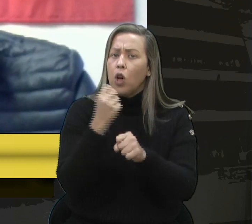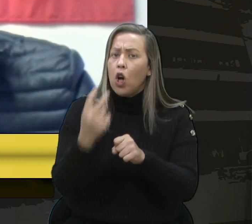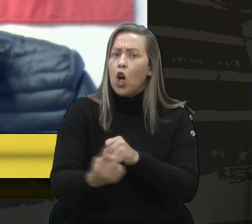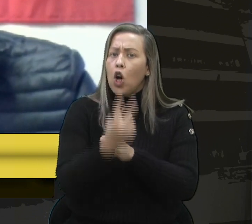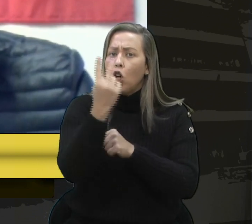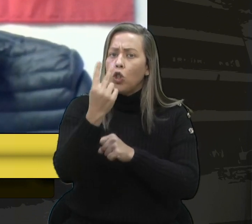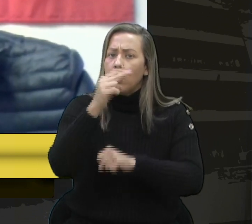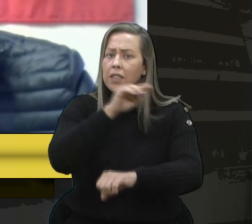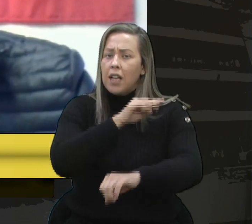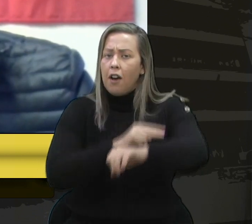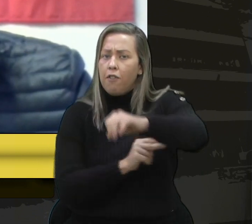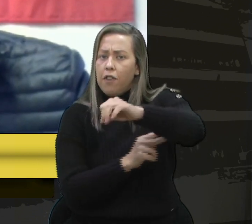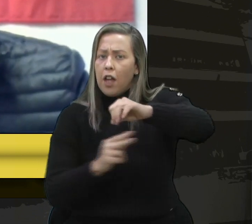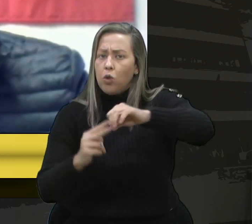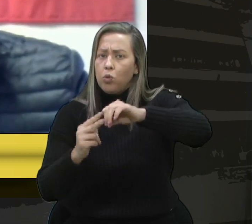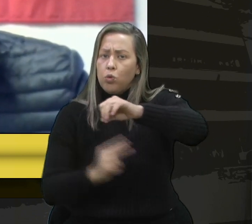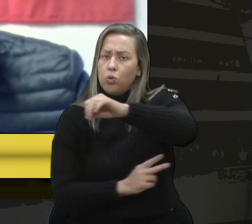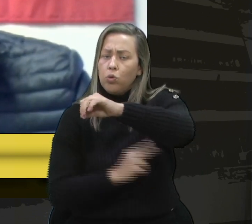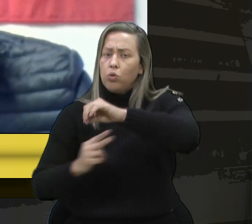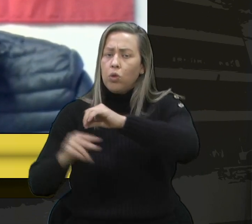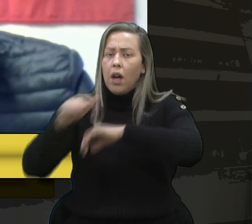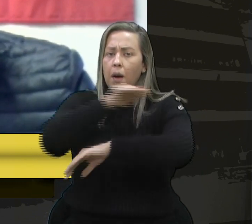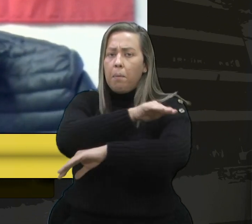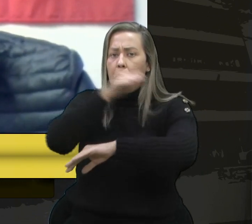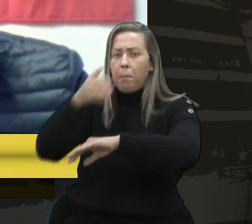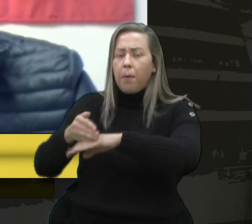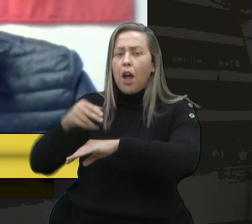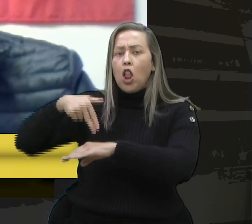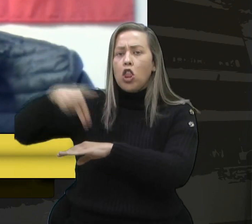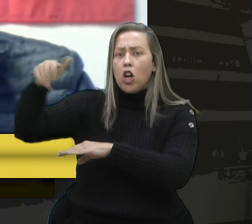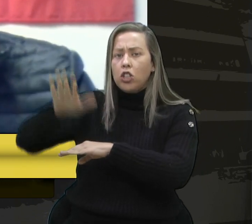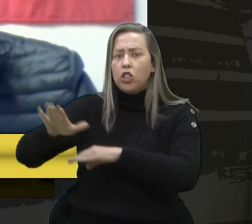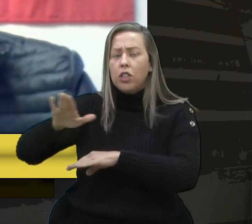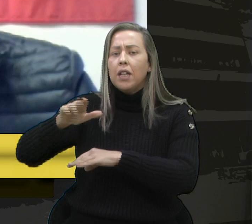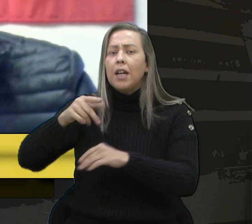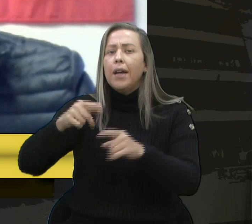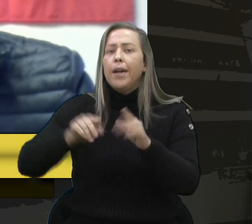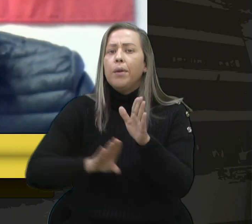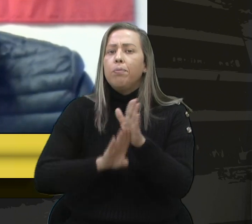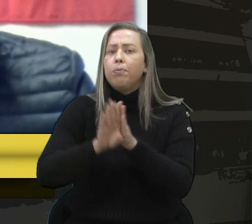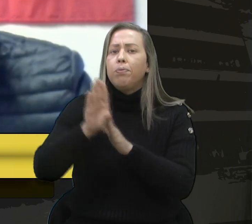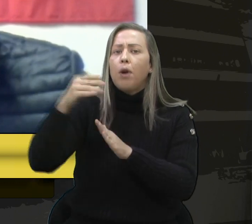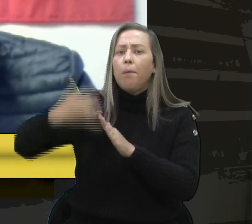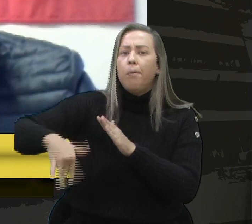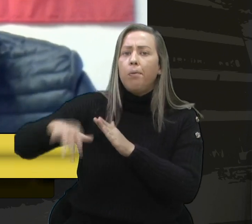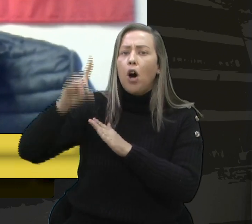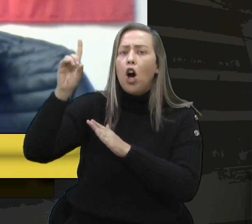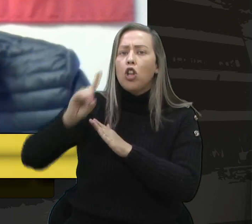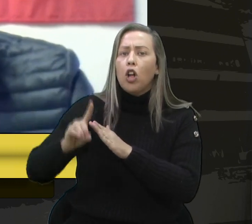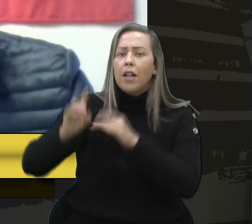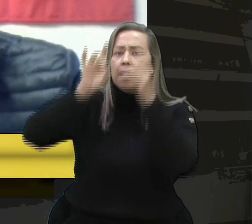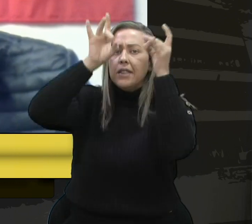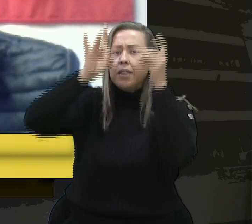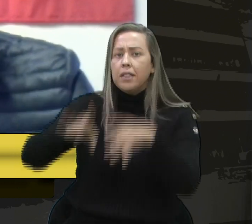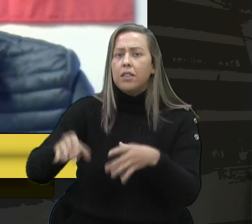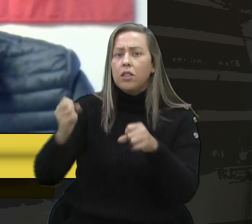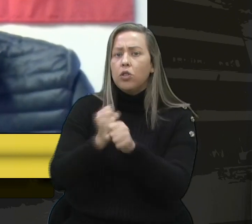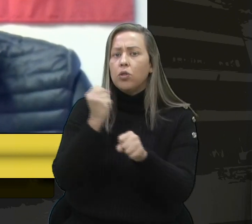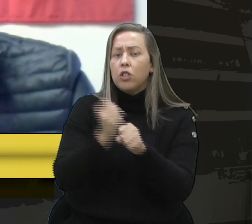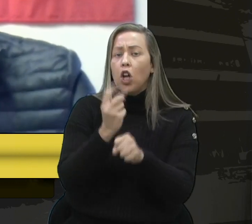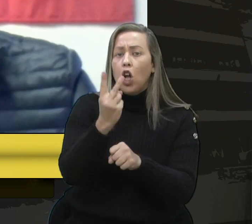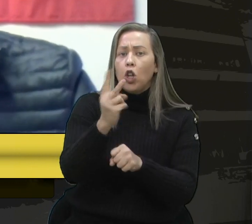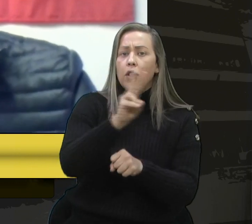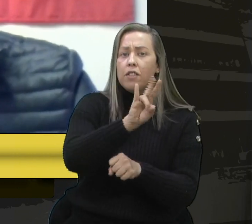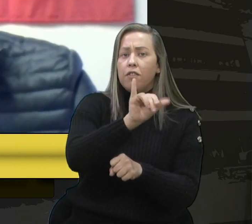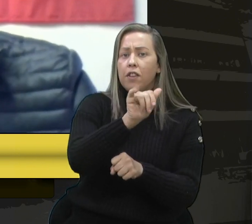viadutos na Perimetral Norte, porém, dificuldades financeiras do município e a alta do dólar fizeram que o Executivo desistisse de construir os viadutos,